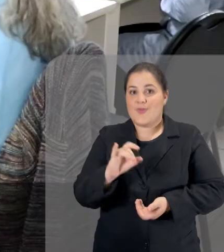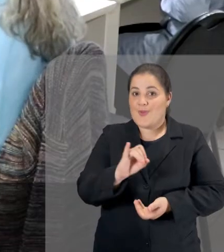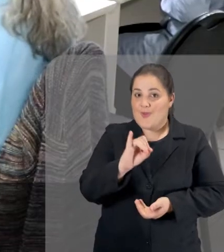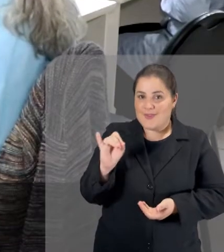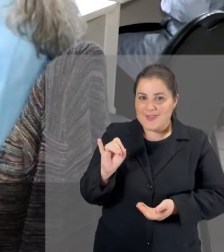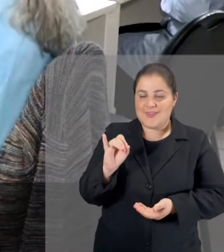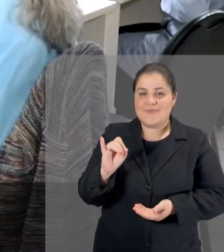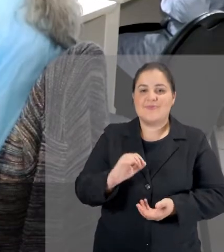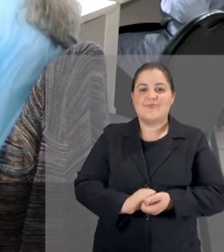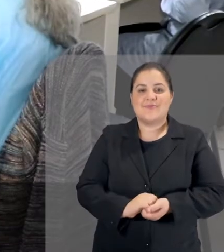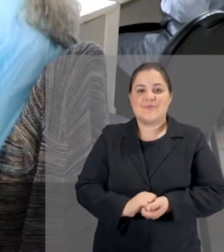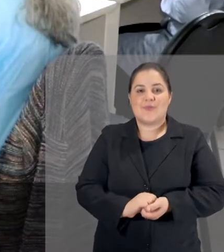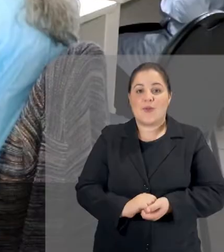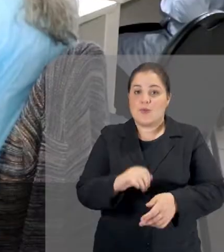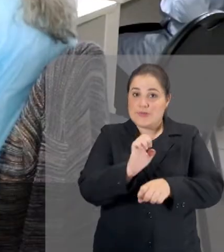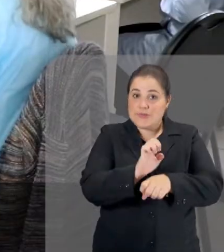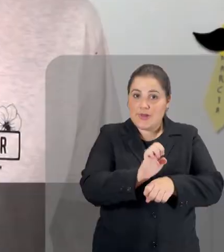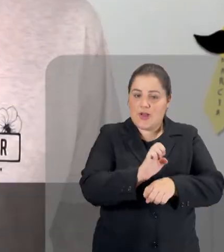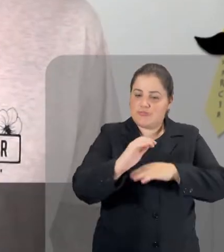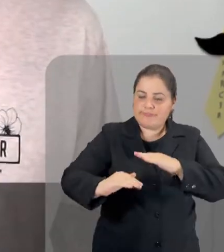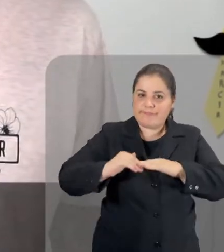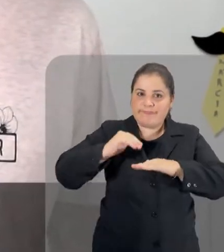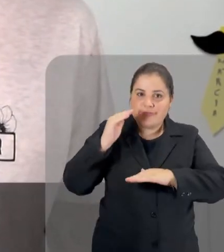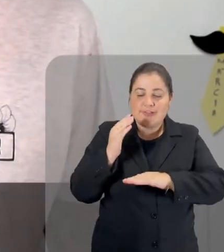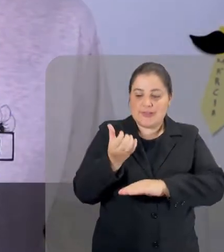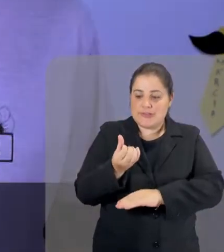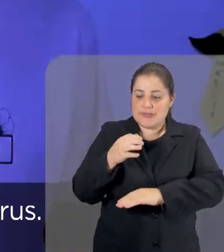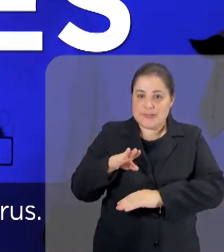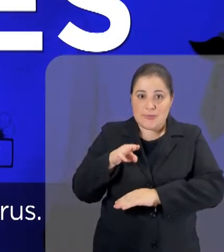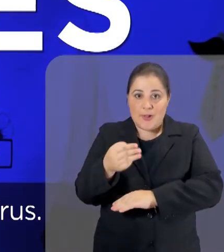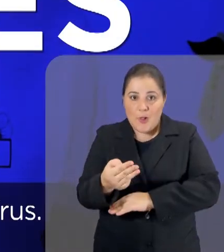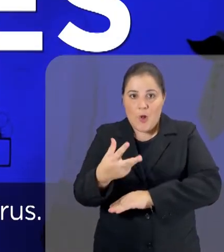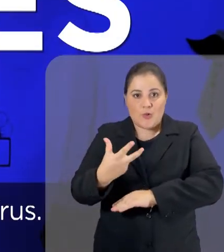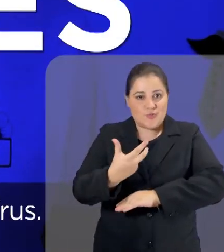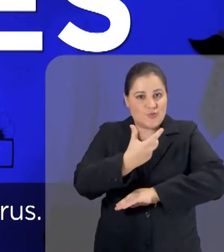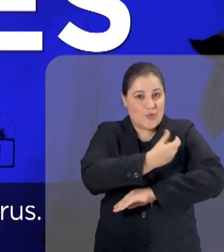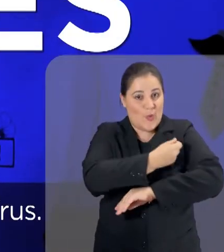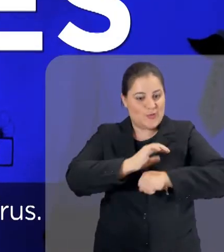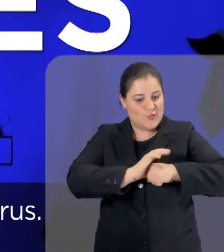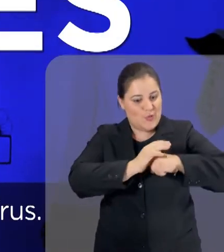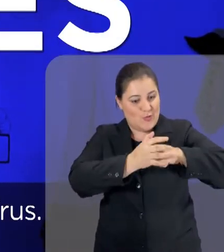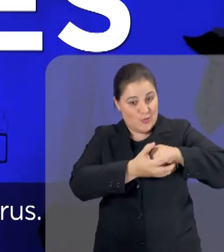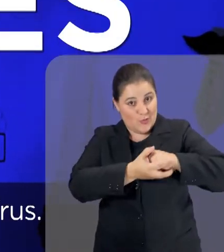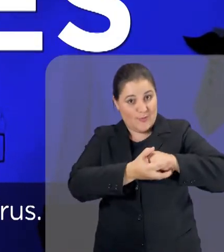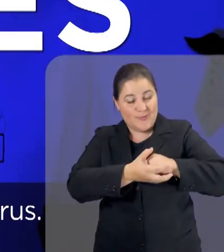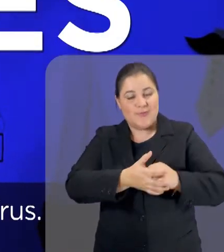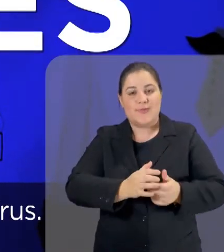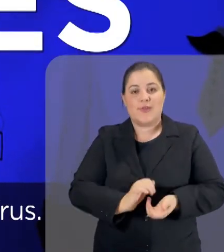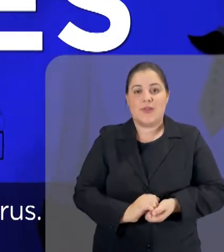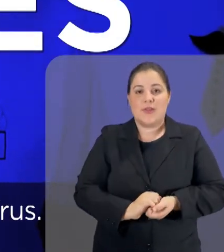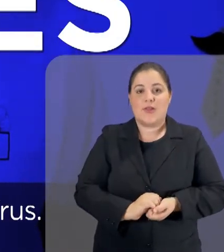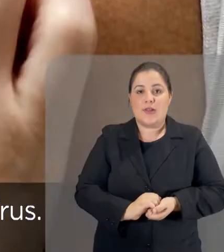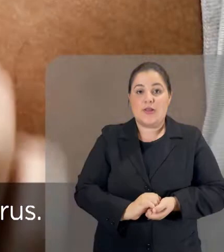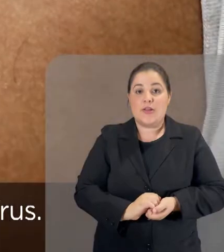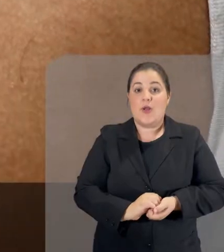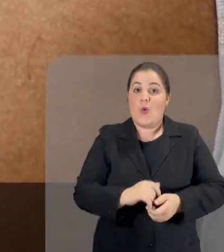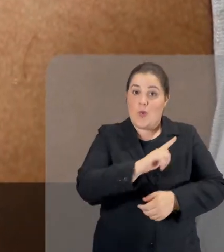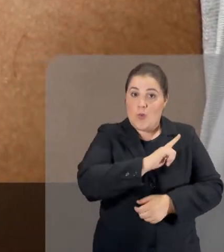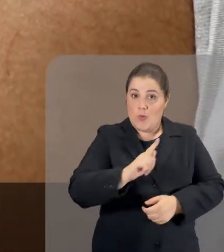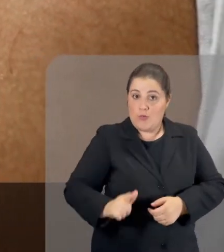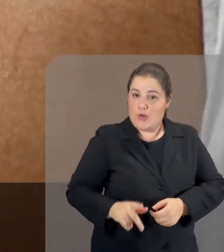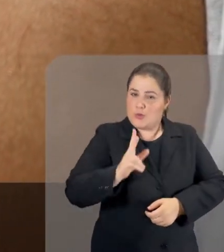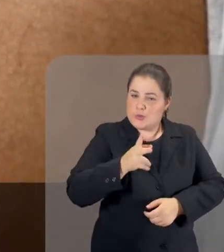Alô, catarinense! O Estado ultrapassou a marca de 6 milhões de doses aplicadas contra o coronavírus.